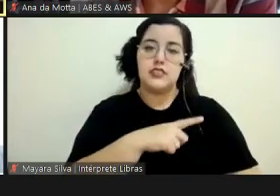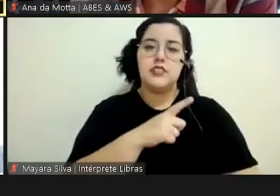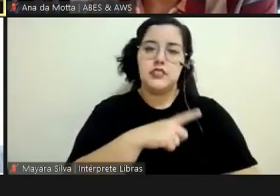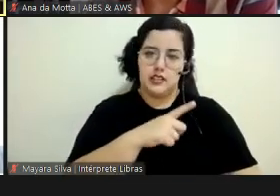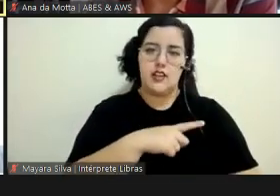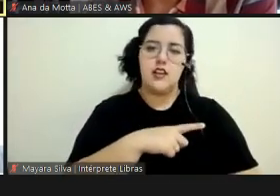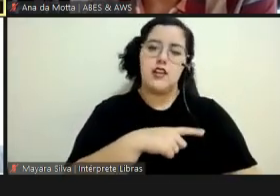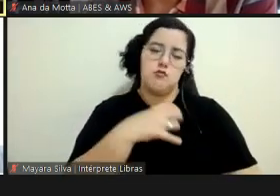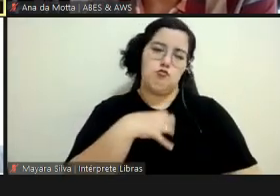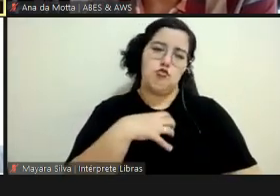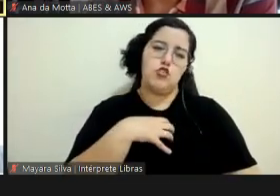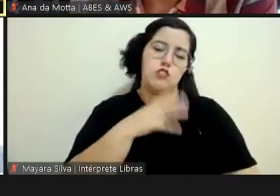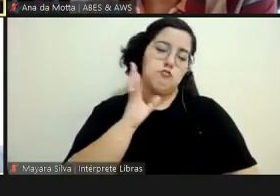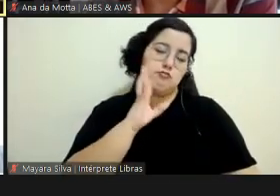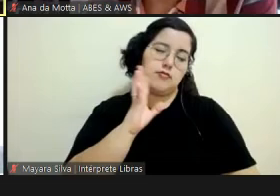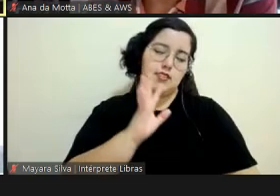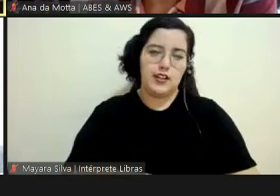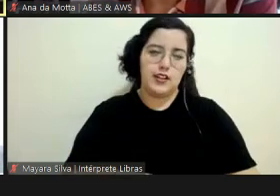zero, isso é bacana.